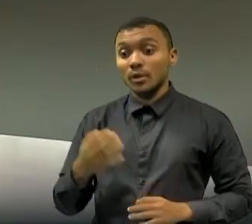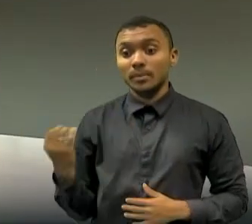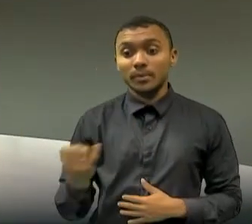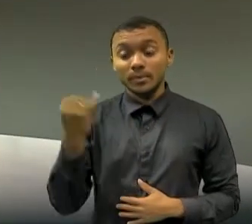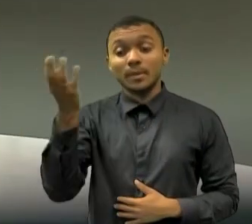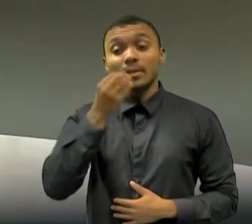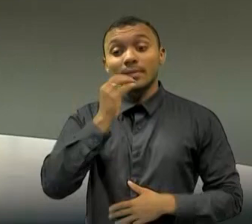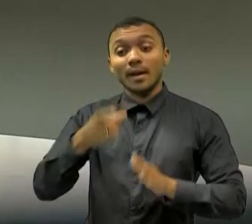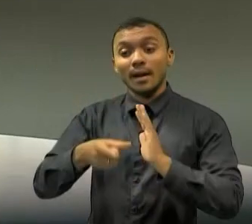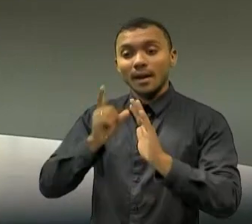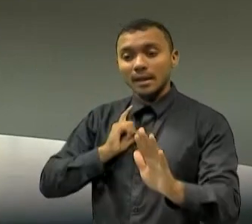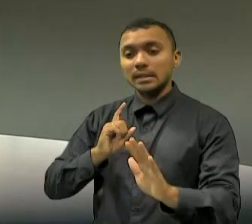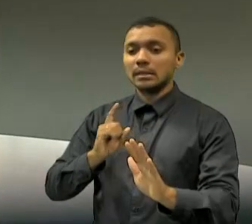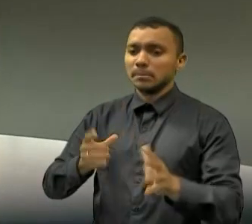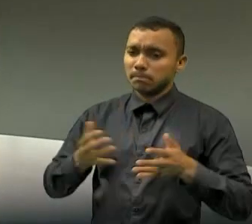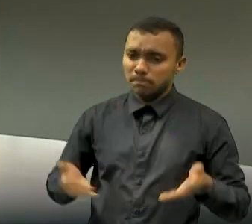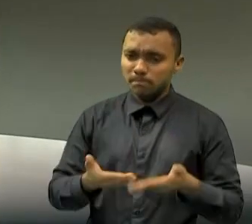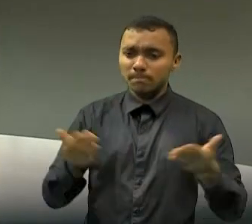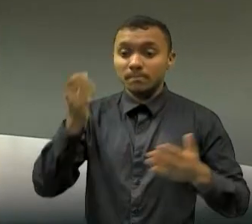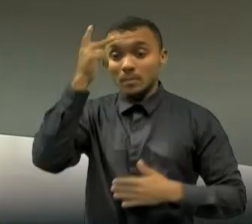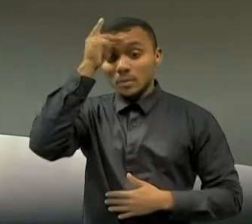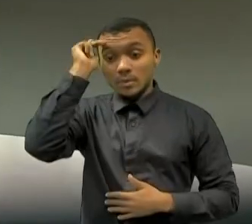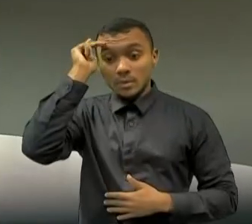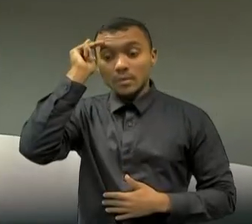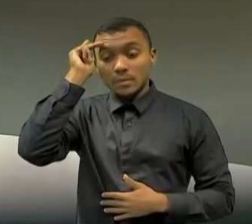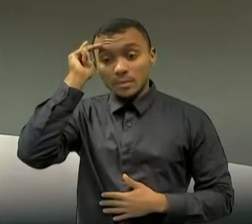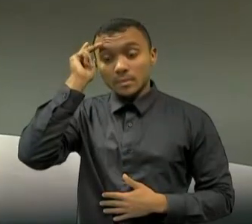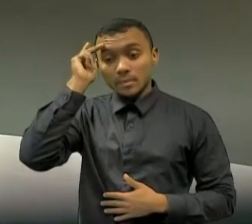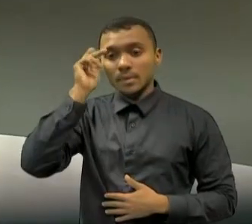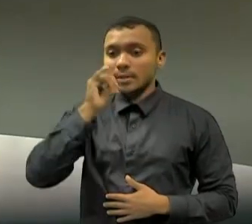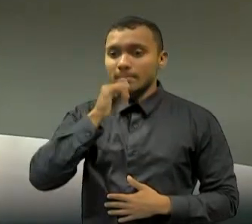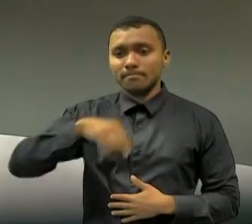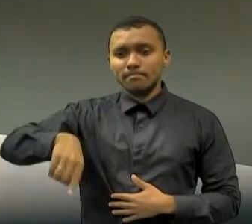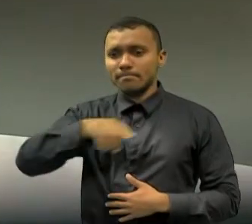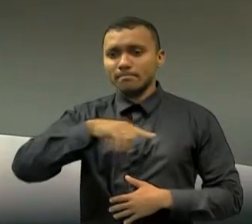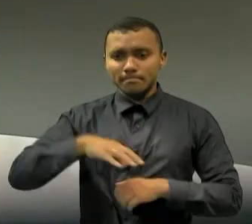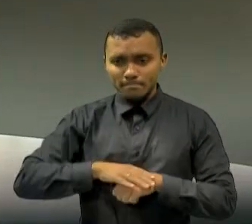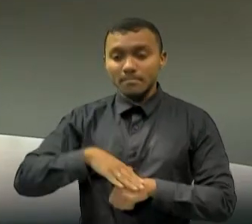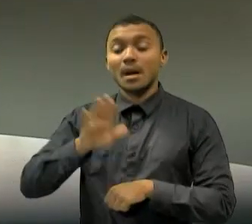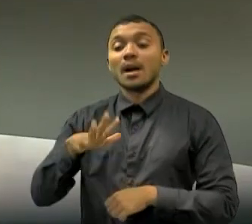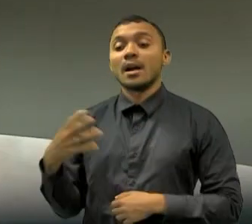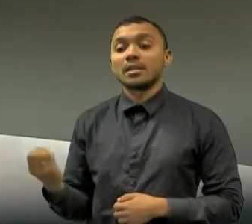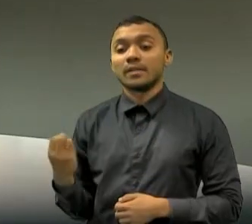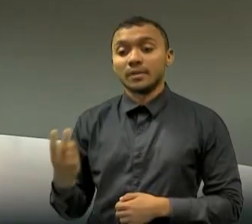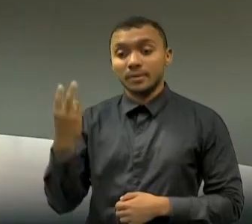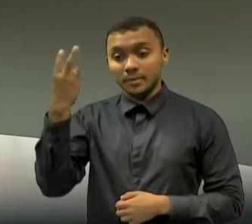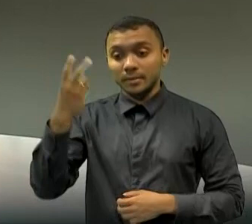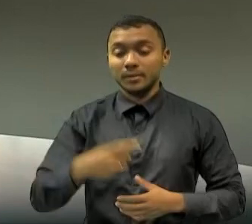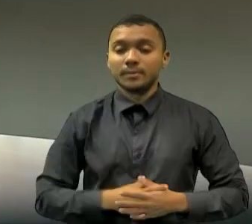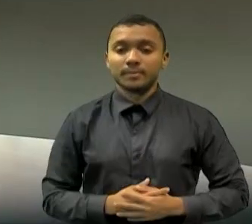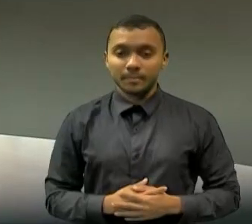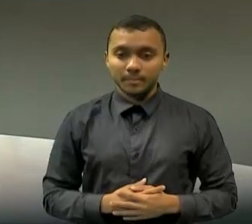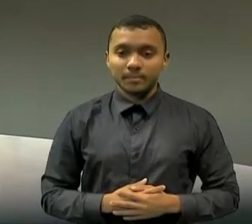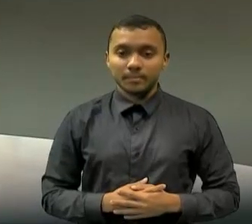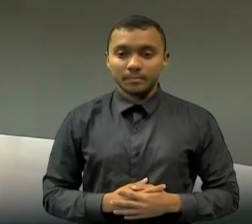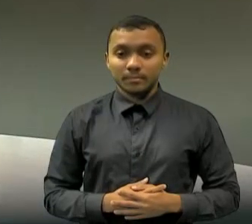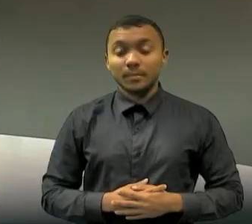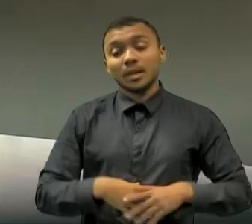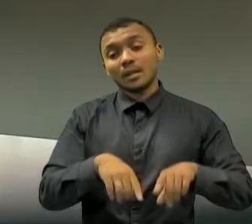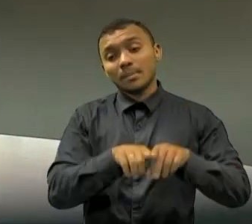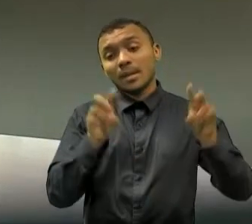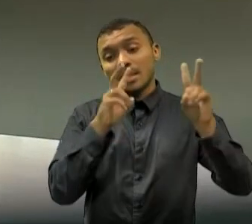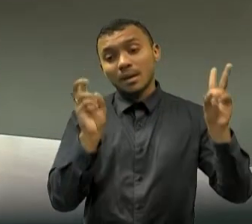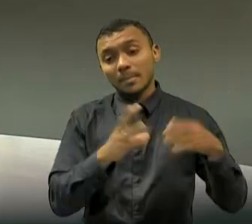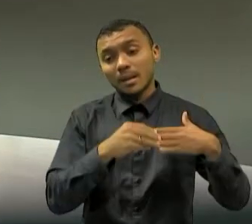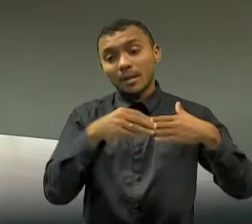investirmos nas pessoas, né, ou seja, que são os recursos maiores das organizações, trazendo esse tema, né, ou seja,